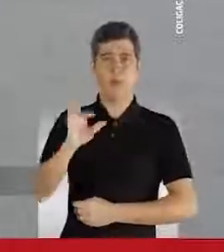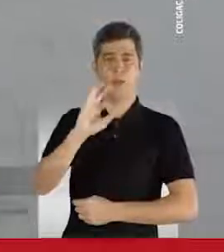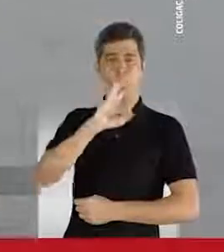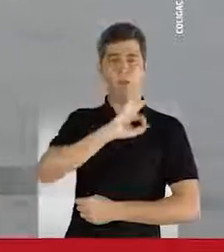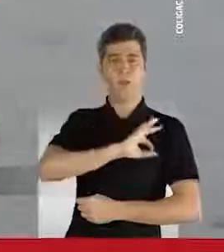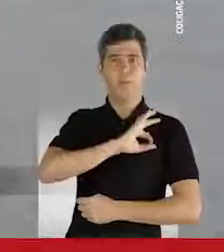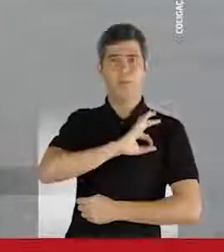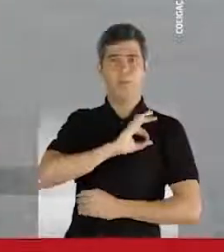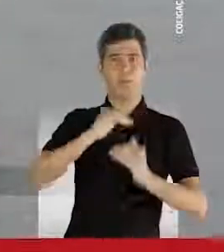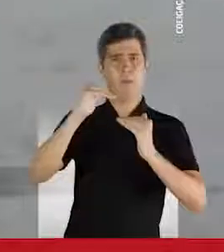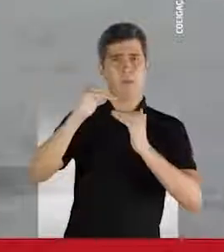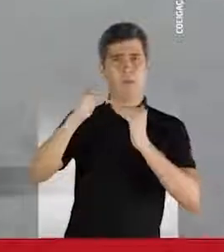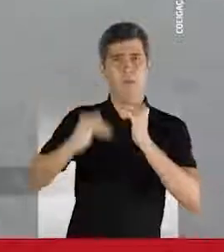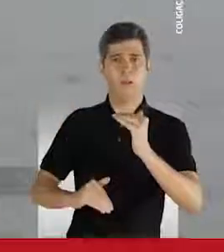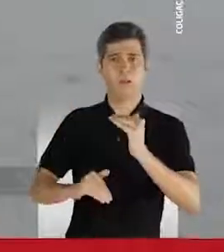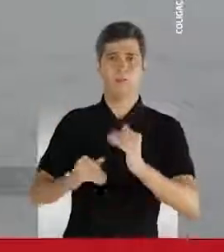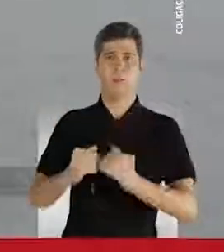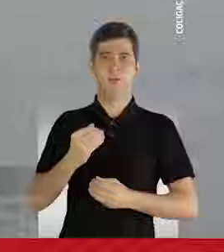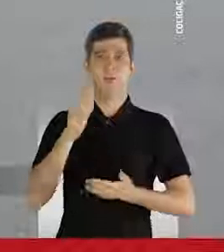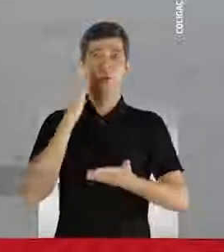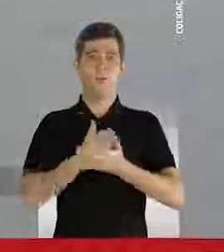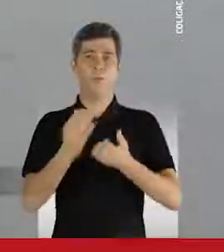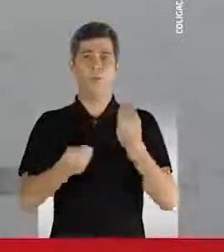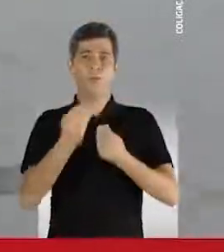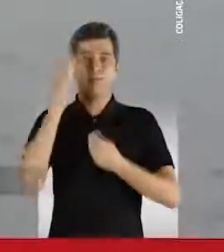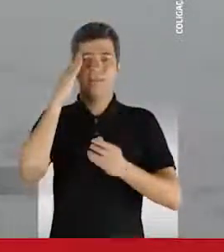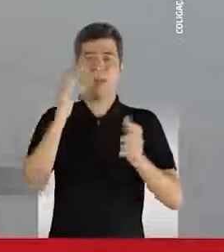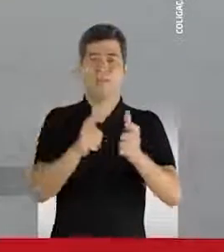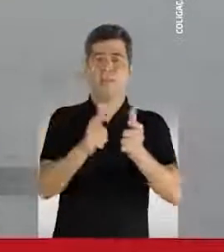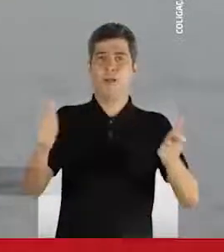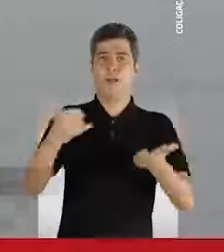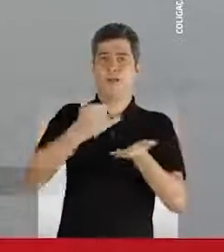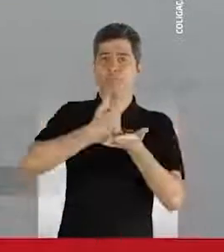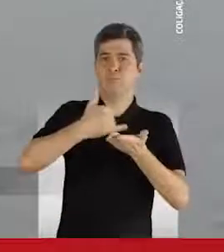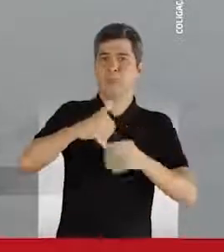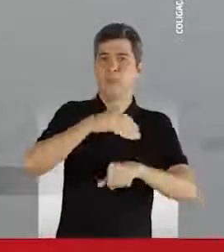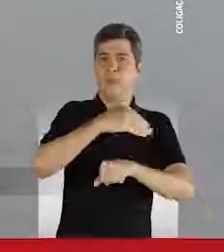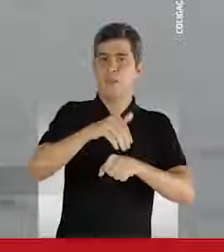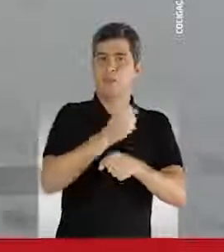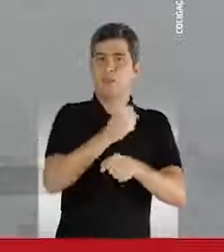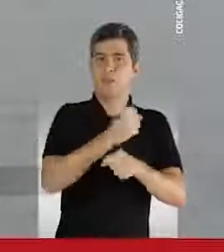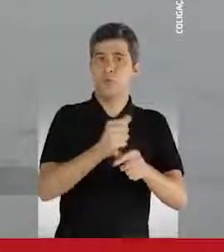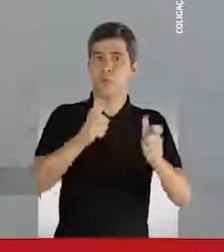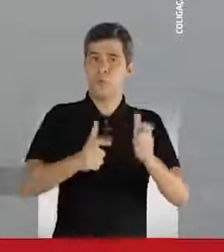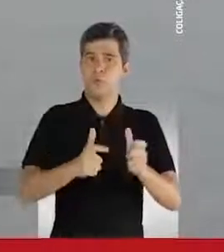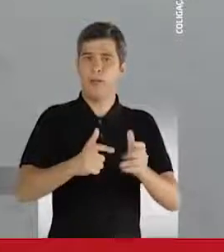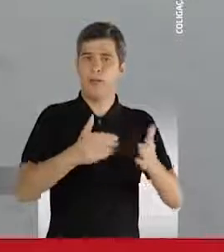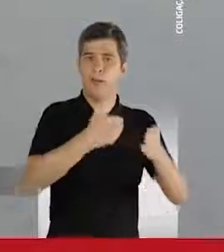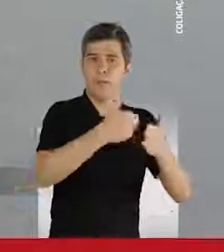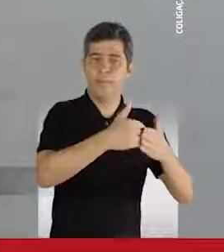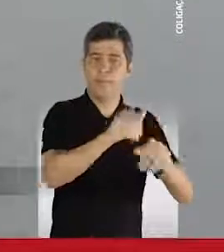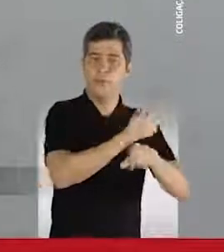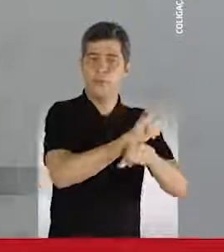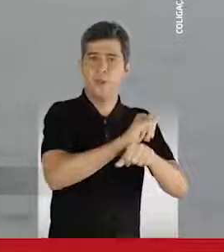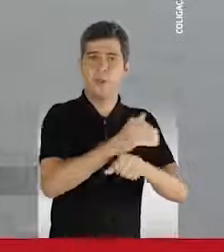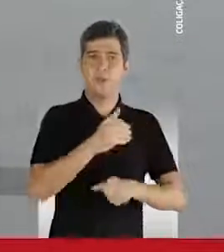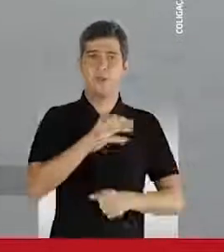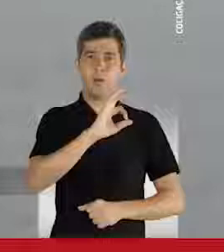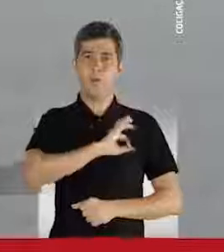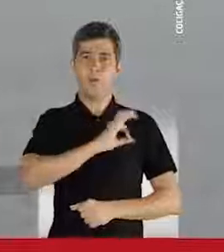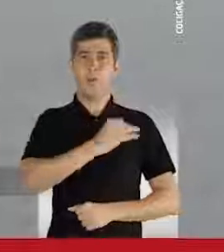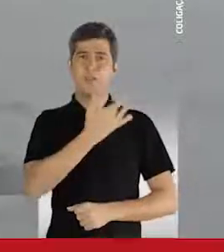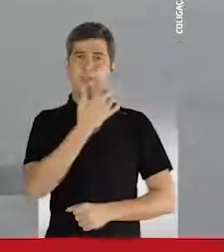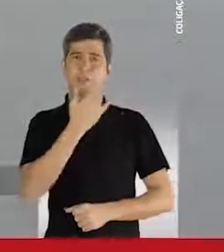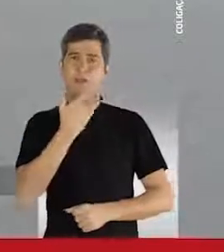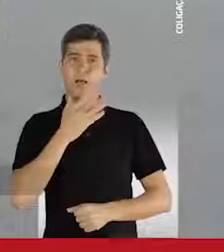policiais lutam a guerra desigual. Eu sei como parar o crescimento do tráfico, construir bases e locais estratégicos